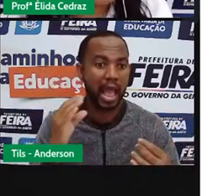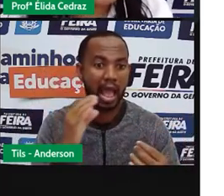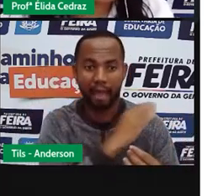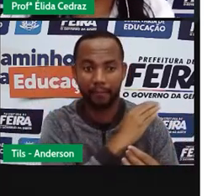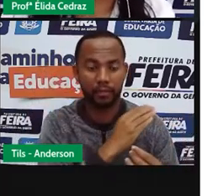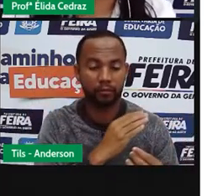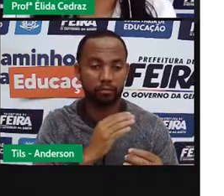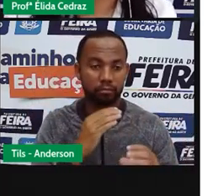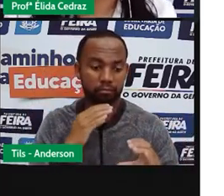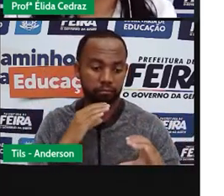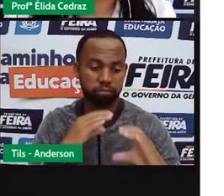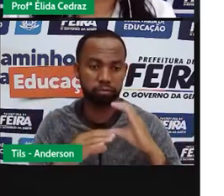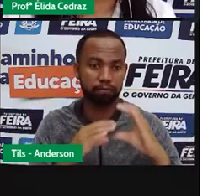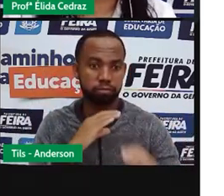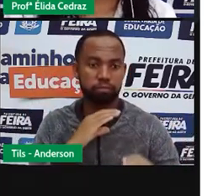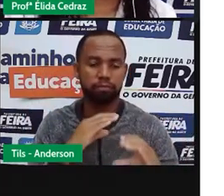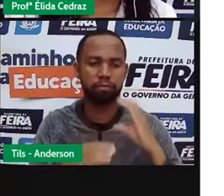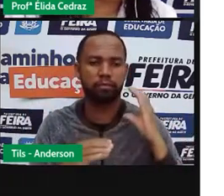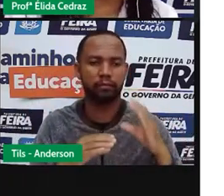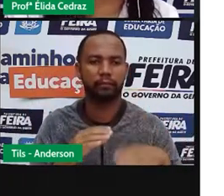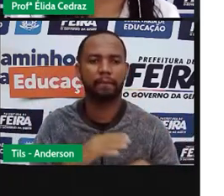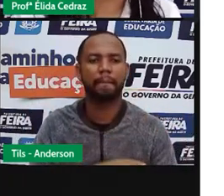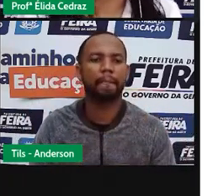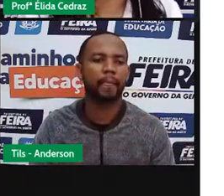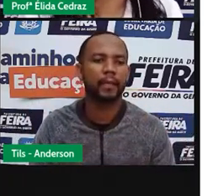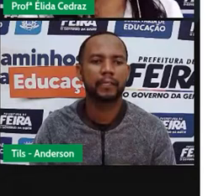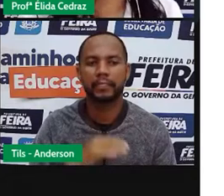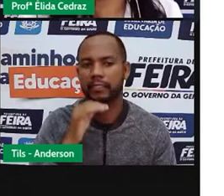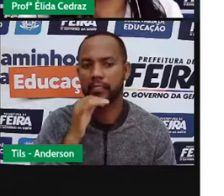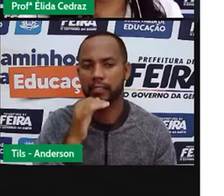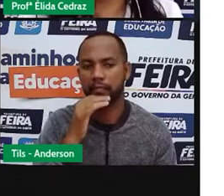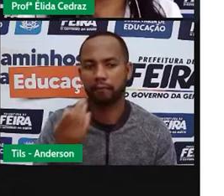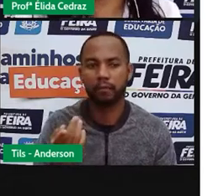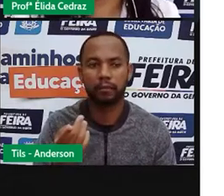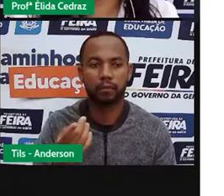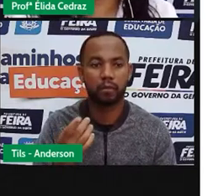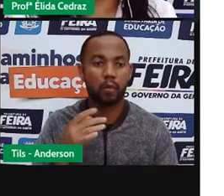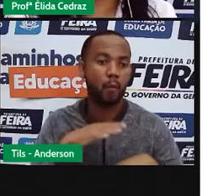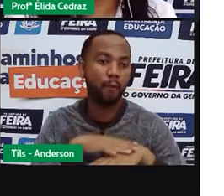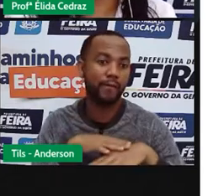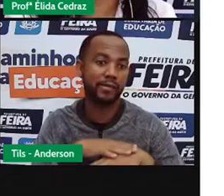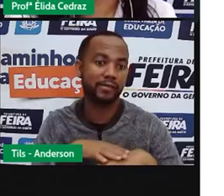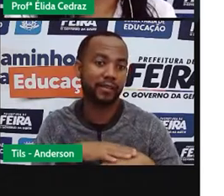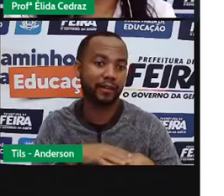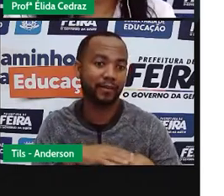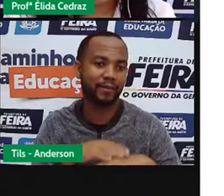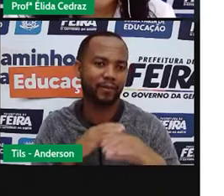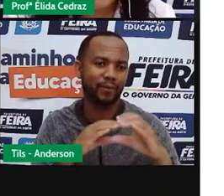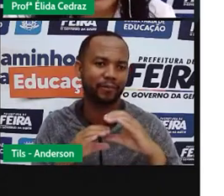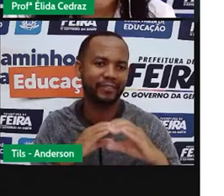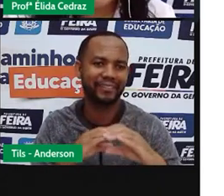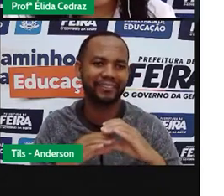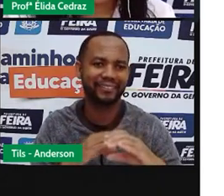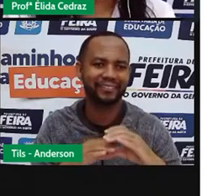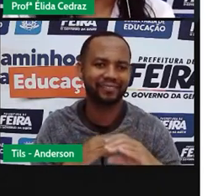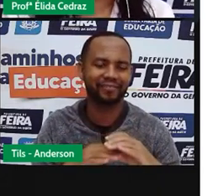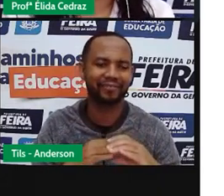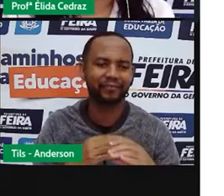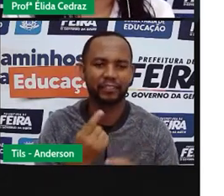pessoas do que em uma conversa de um meio de comunicação individual.